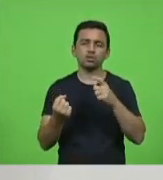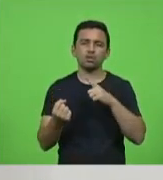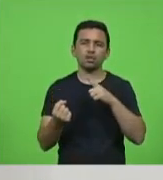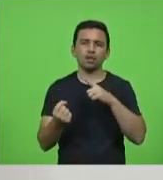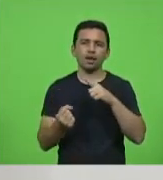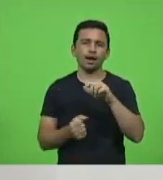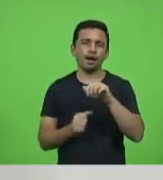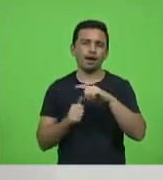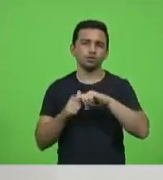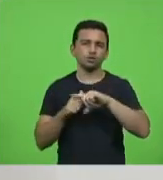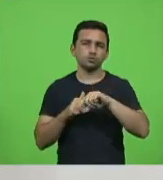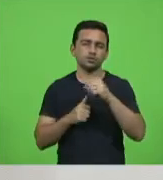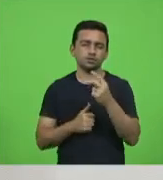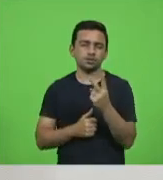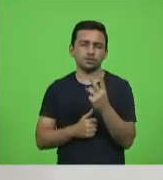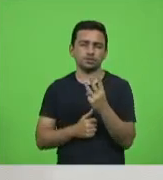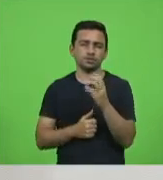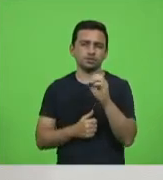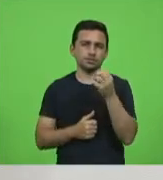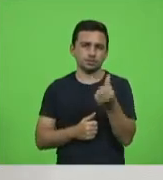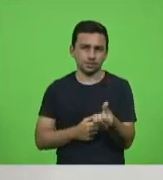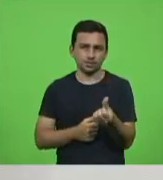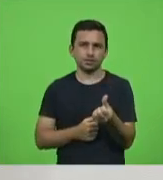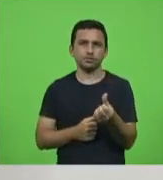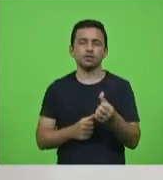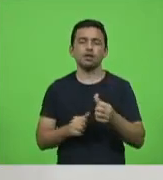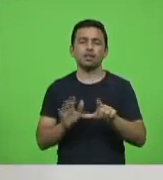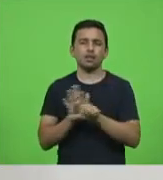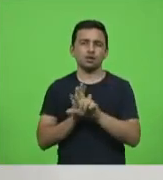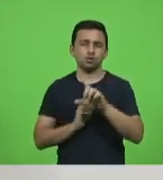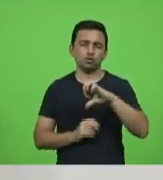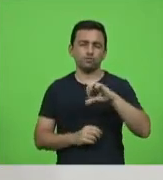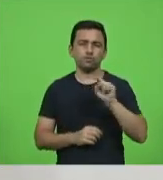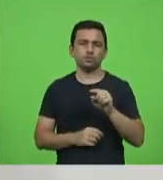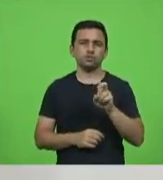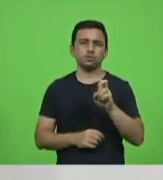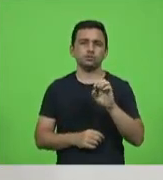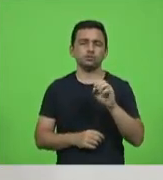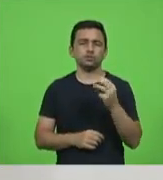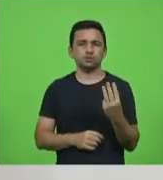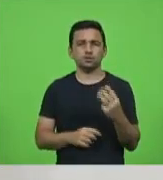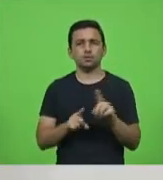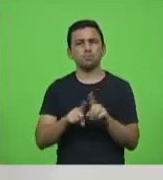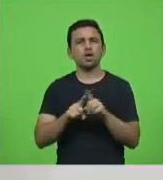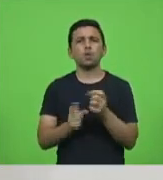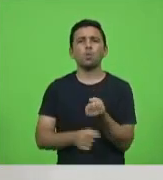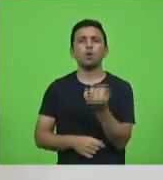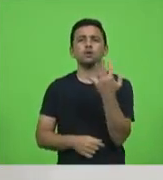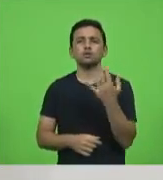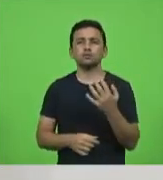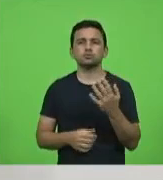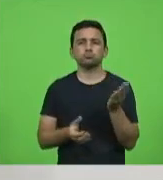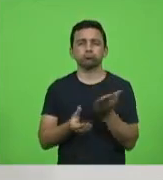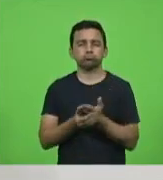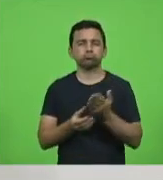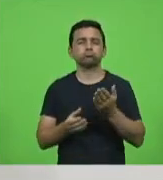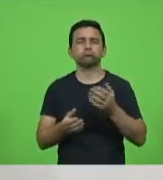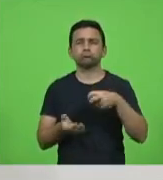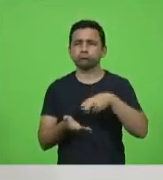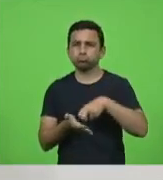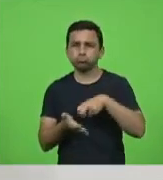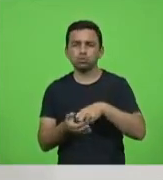306 da lei 9.503 e o número de processos em andamento e de condenações nesses anos